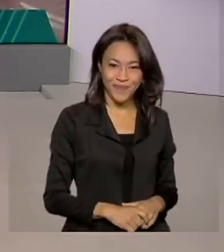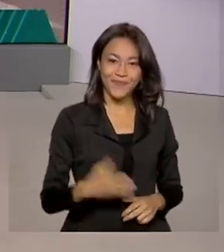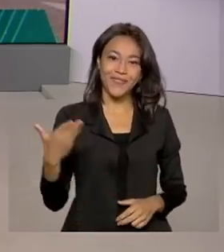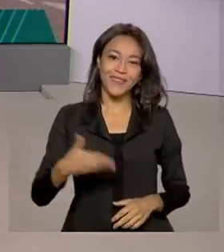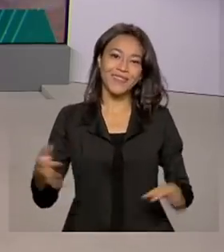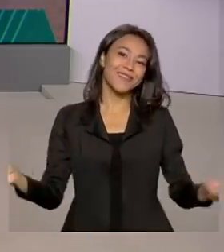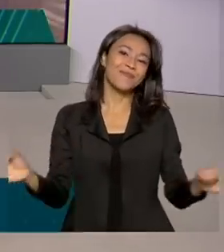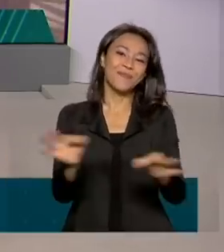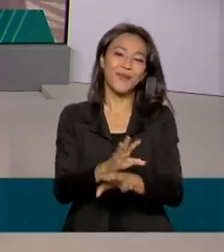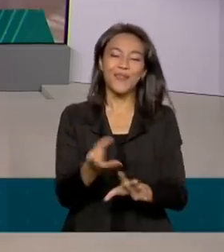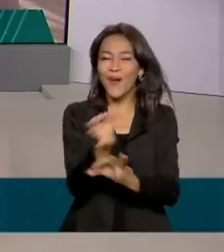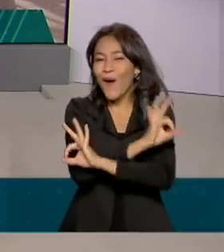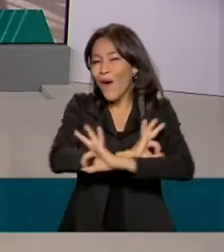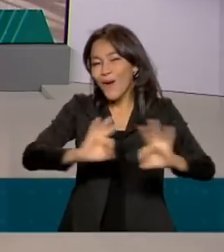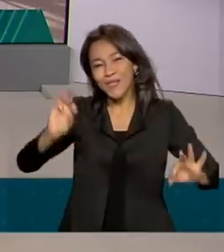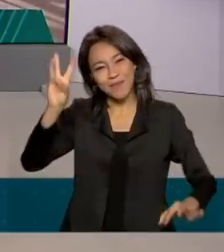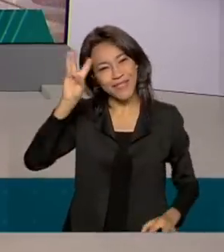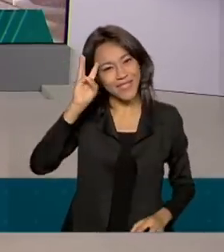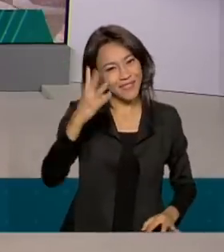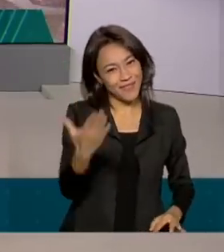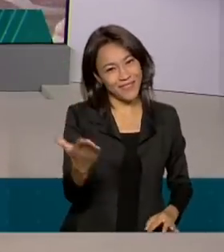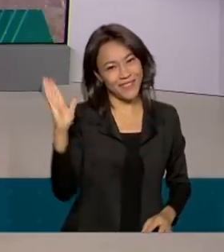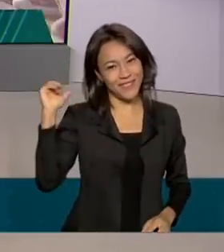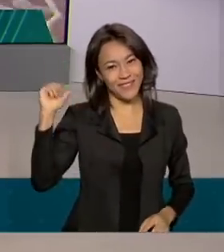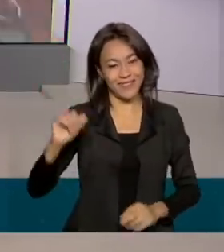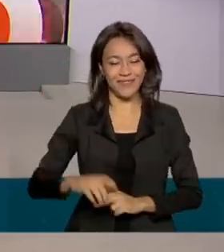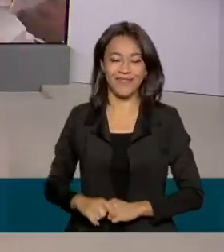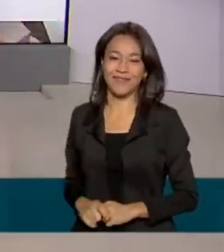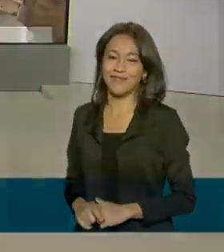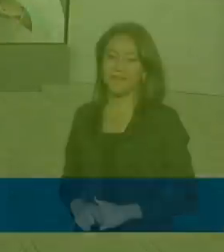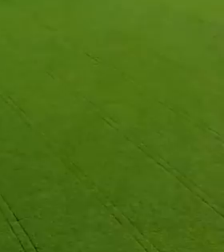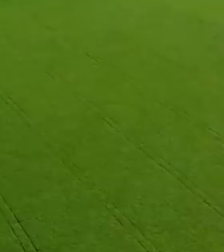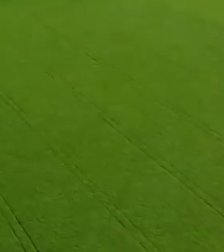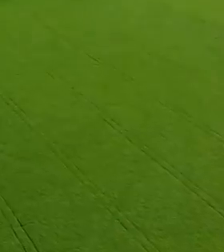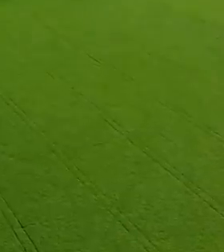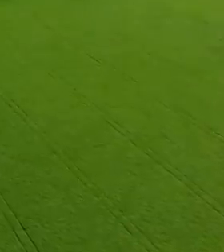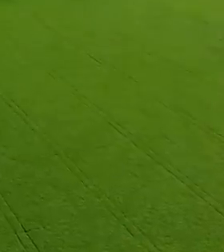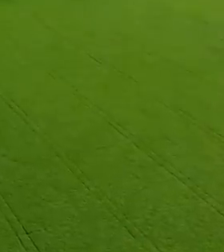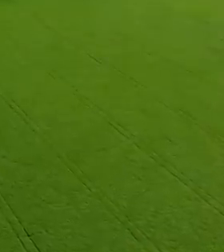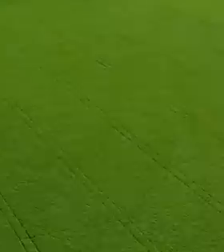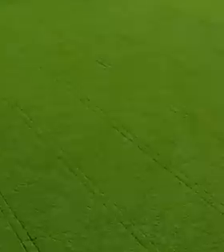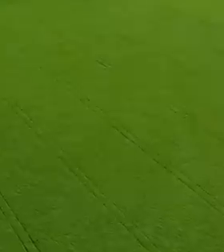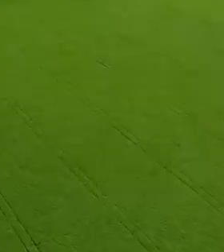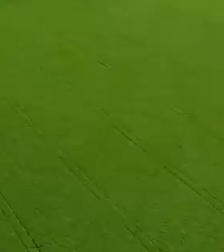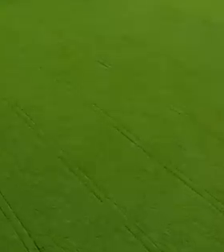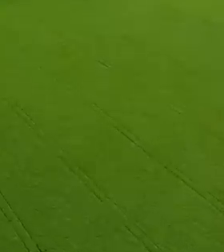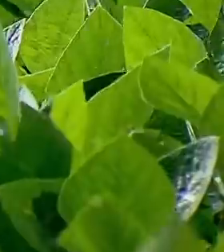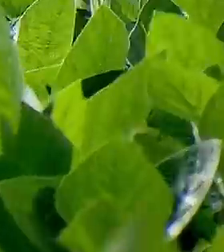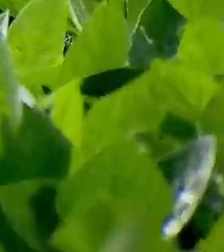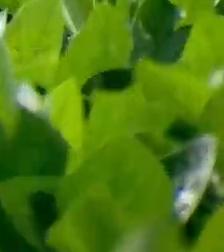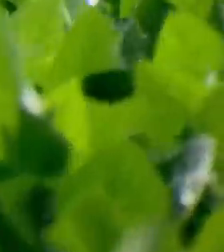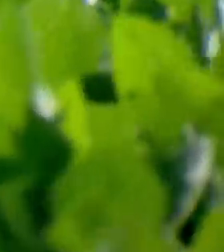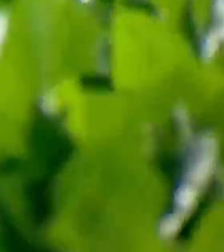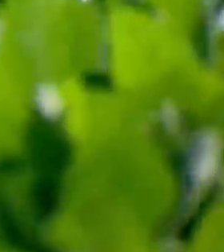Brasil em Dia termina aqui. Ótima terça para você. Tchau. Tchau. Tchau.